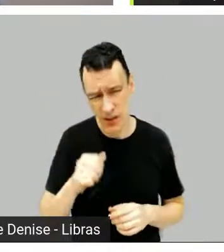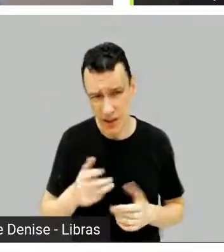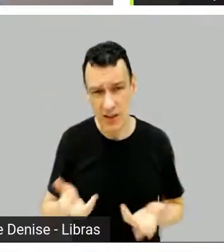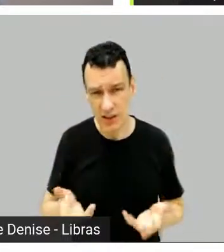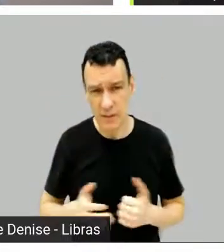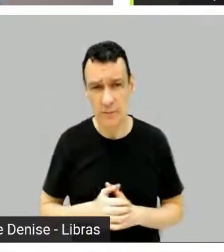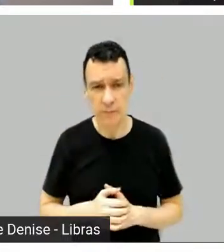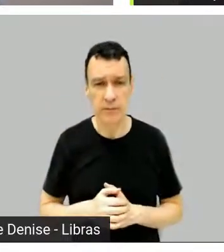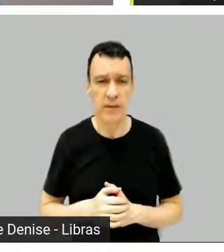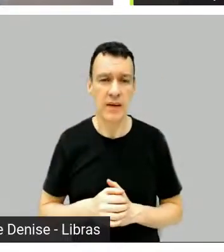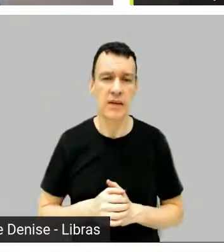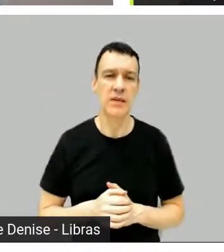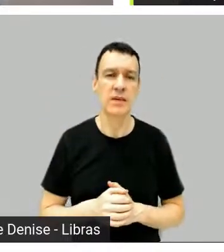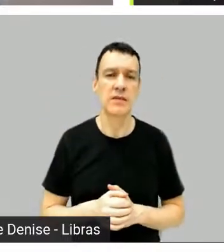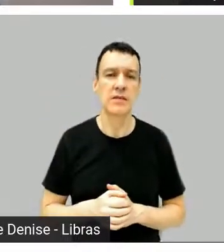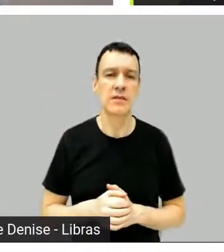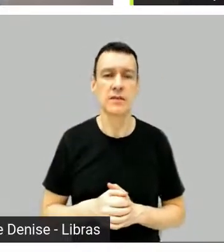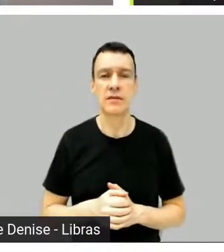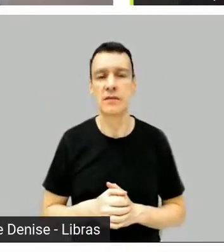Eu escreveria... Eu gosto de escrever